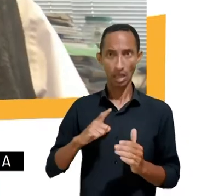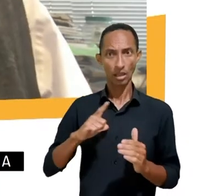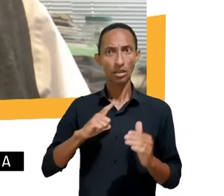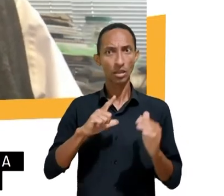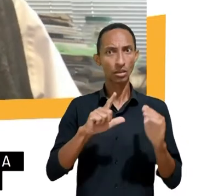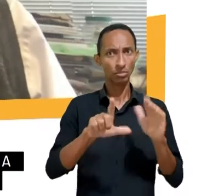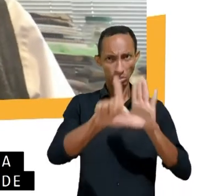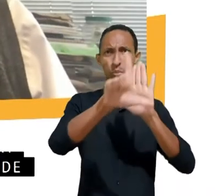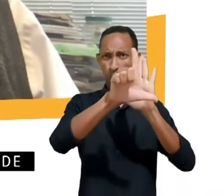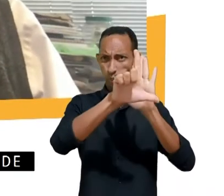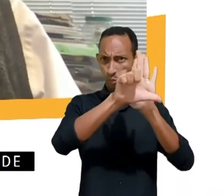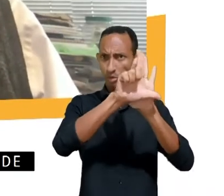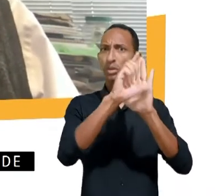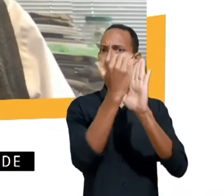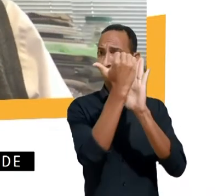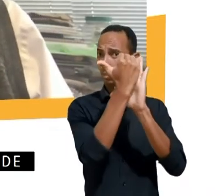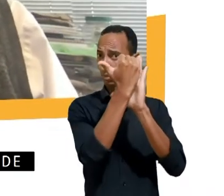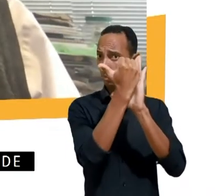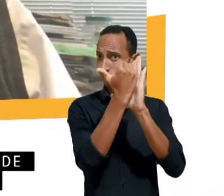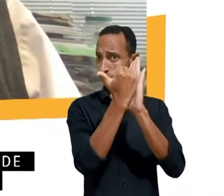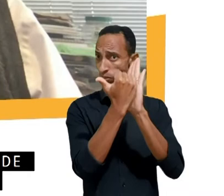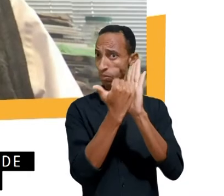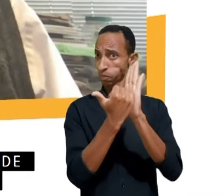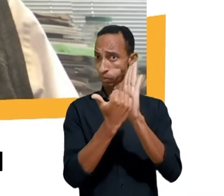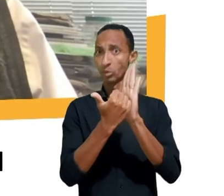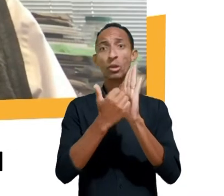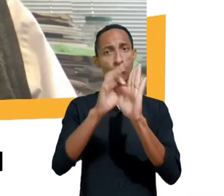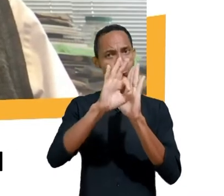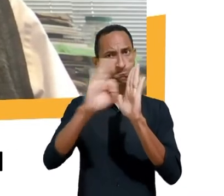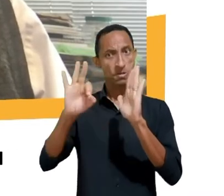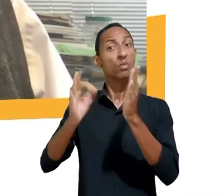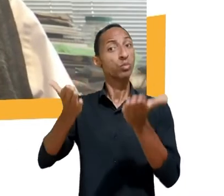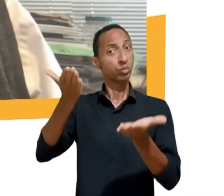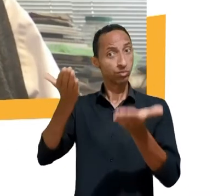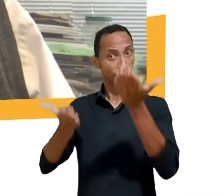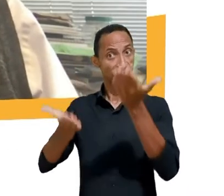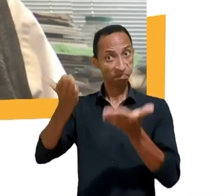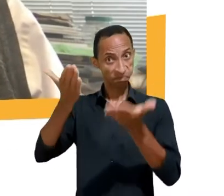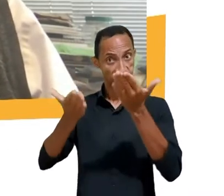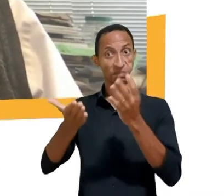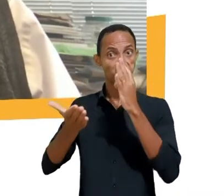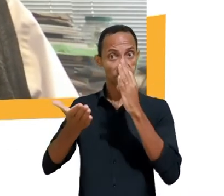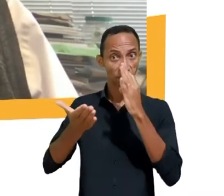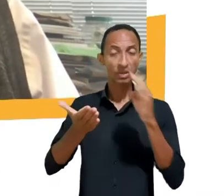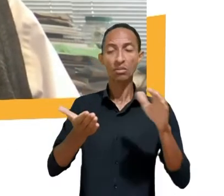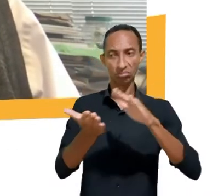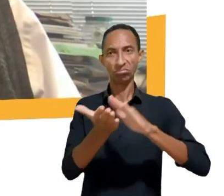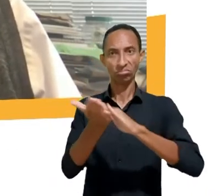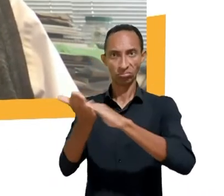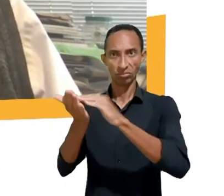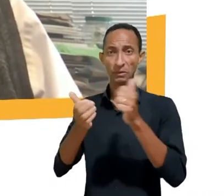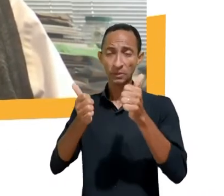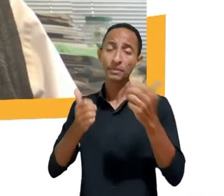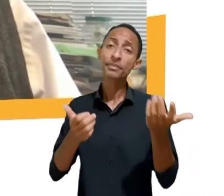elogiada e, na minha opinião, muito adequada em relação à internet. Em relação a crianças e adolescentes, eu diria o seguinte,